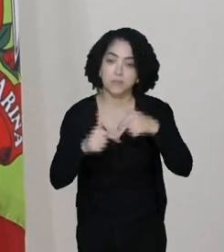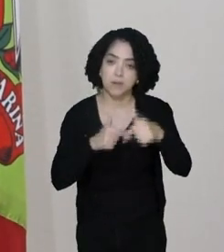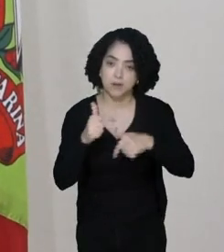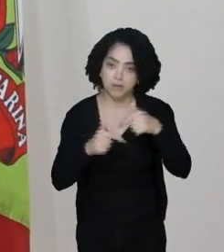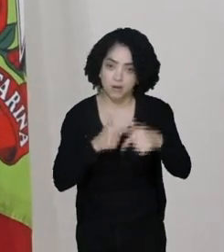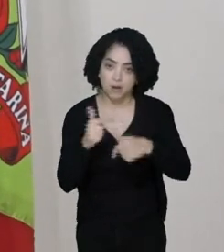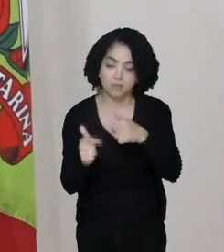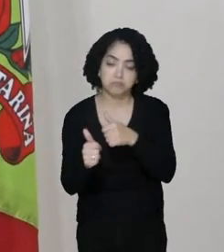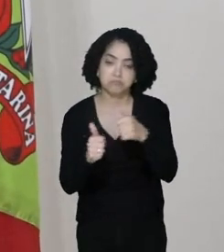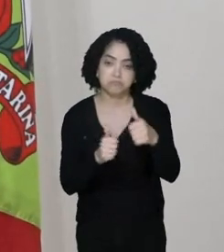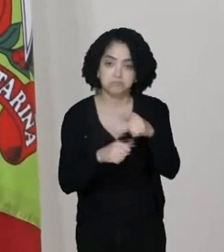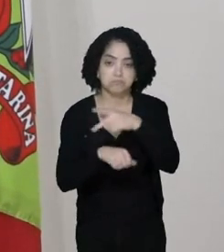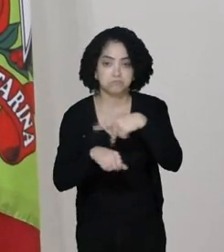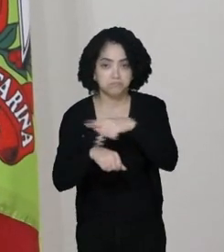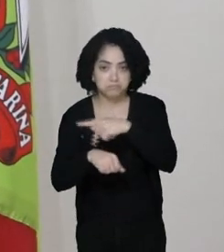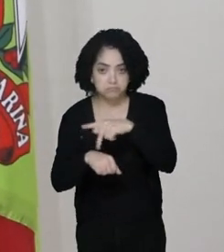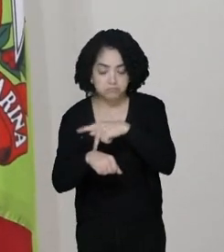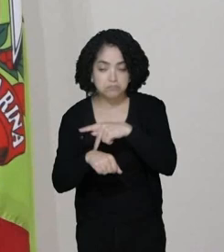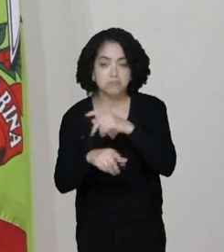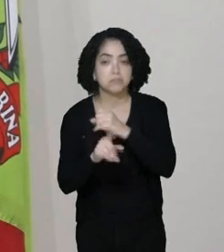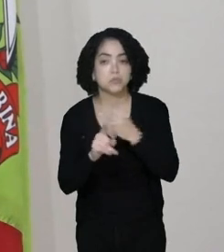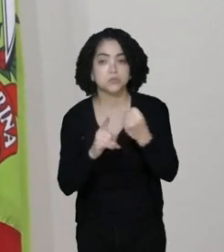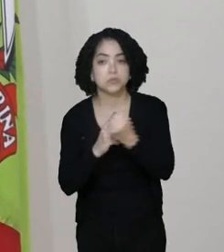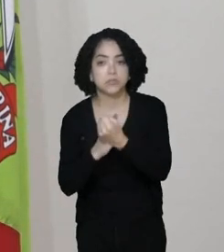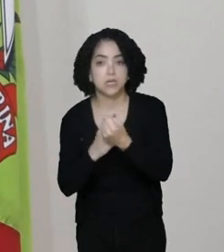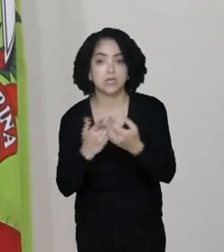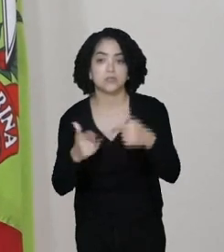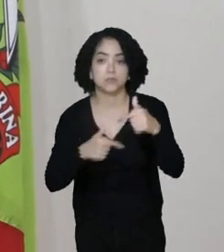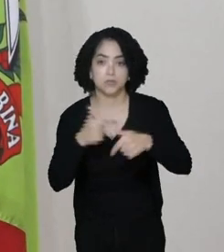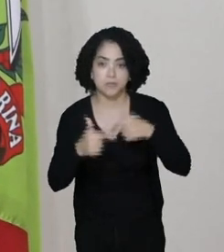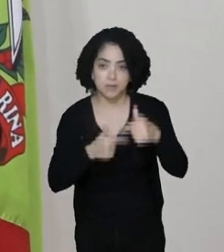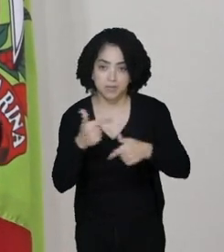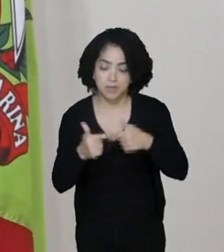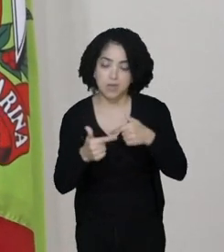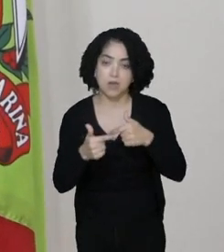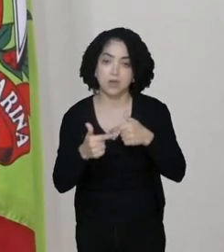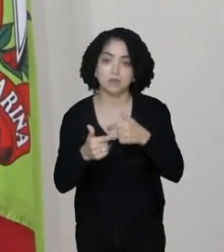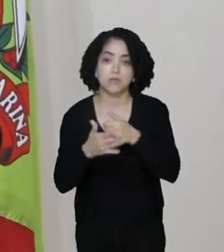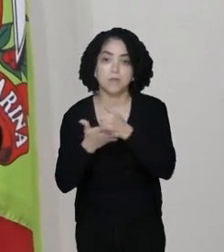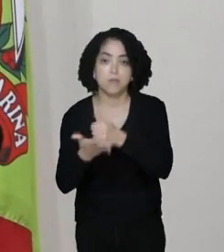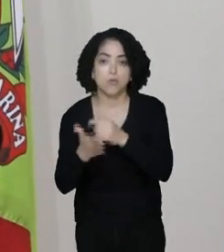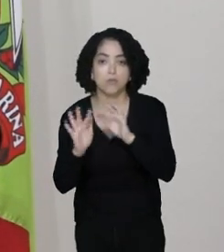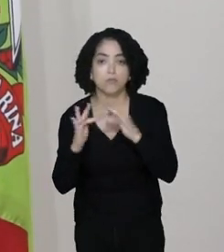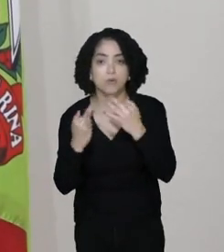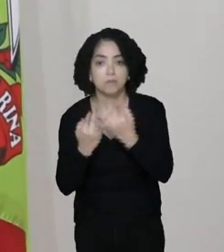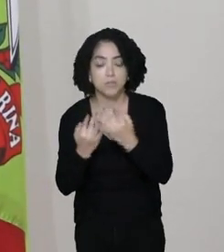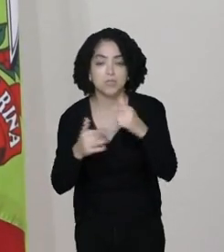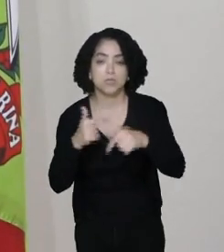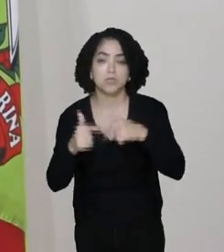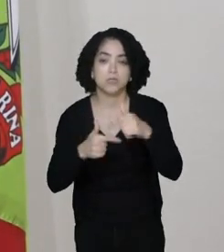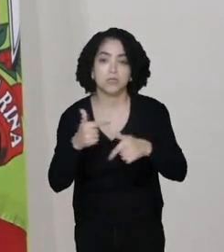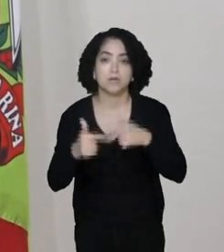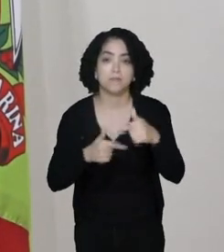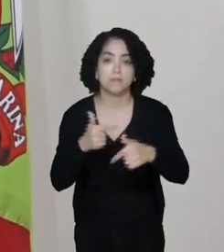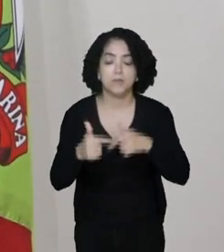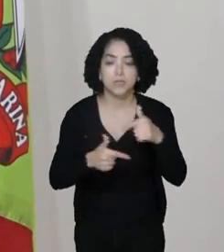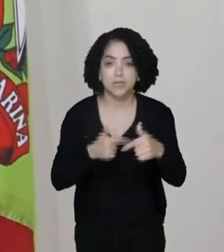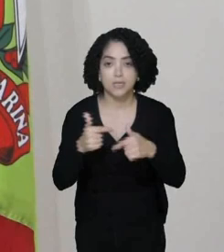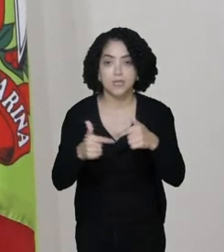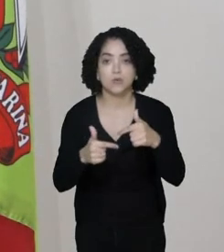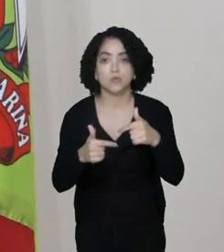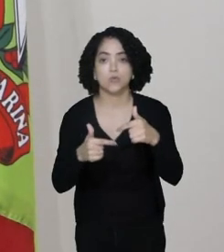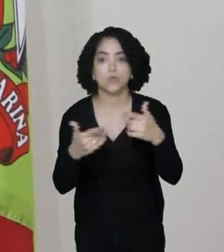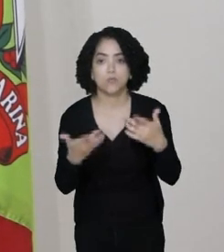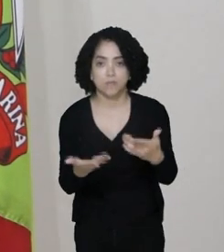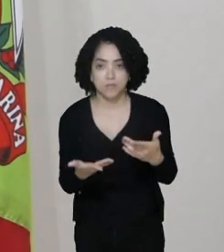trabalhar pelo país, trabalhar pela sociedade, trabalhar pela família, trabalhar pelo emprego, trabalhar pela nossa bandeira, trabalhar